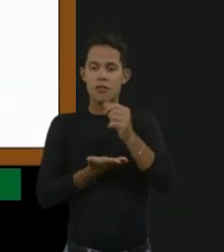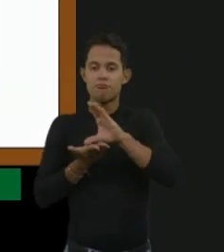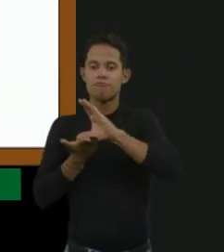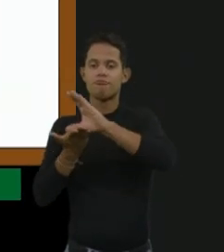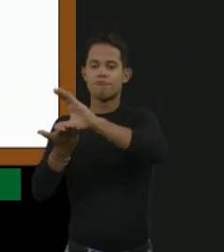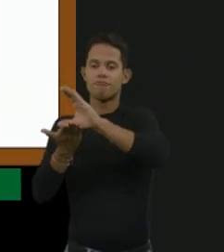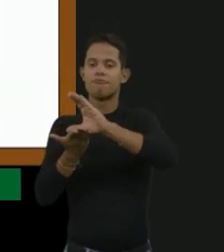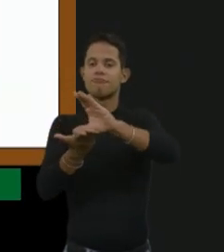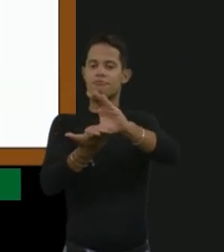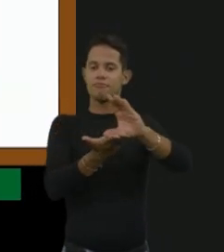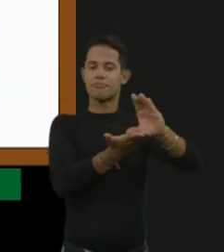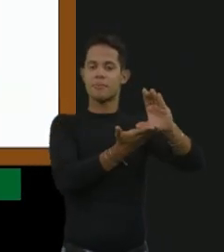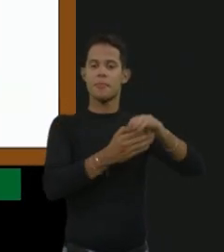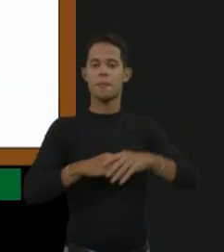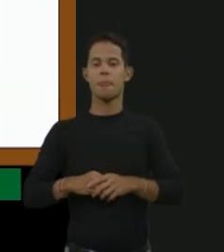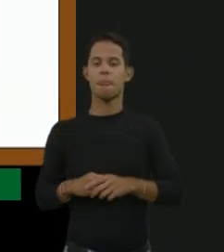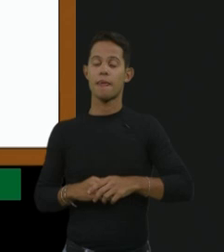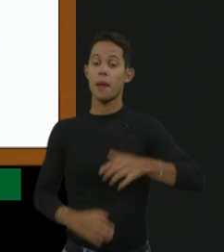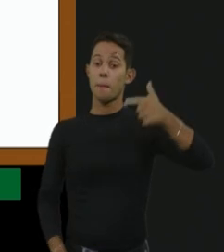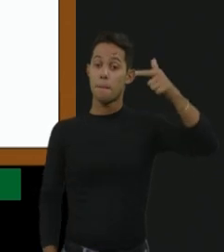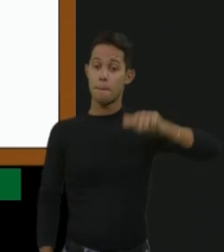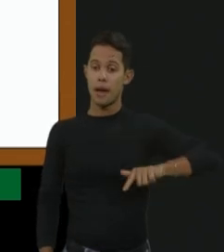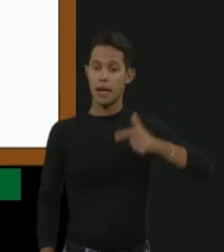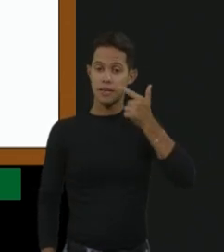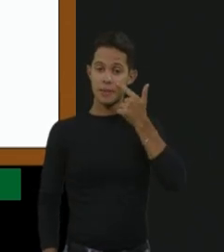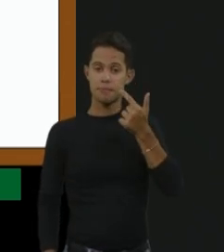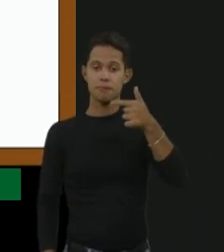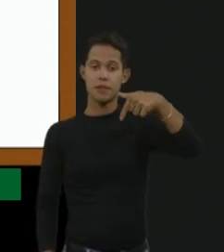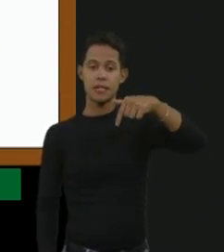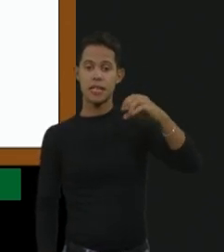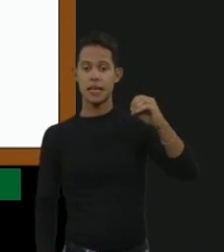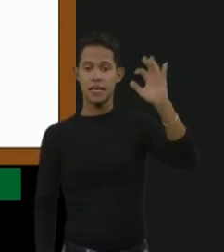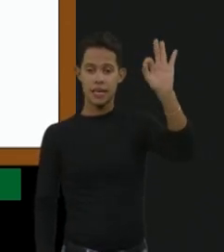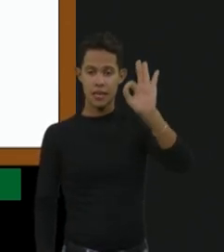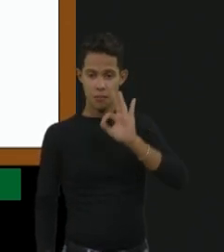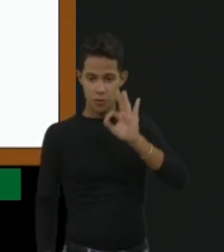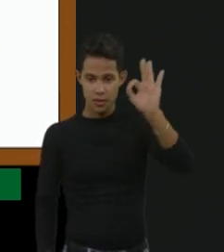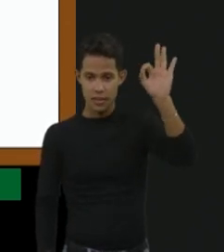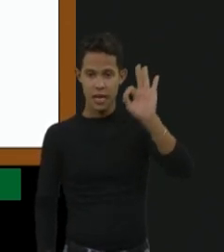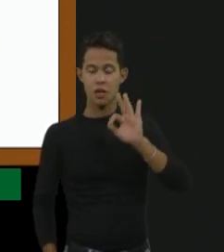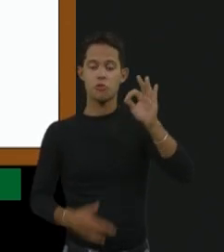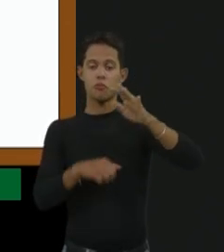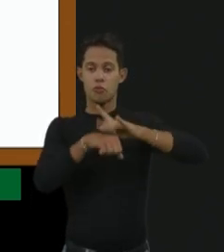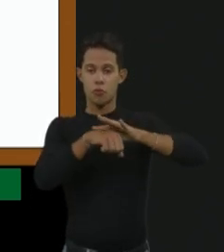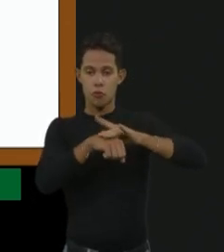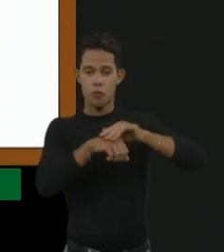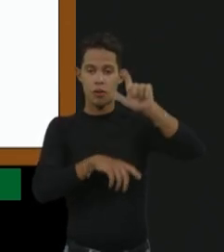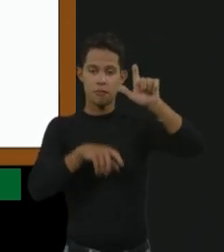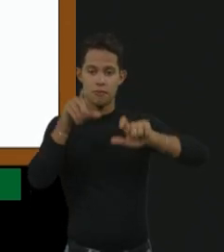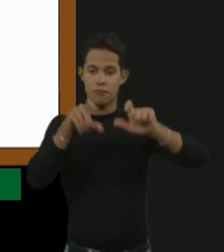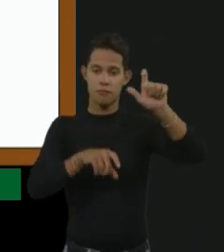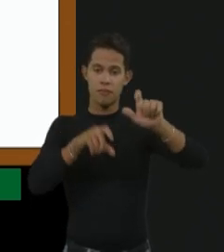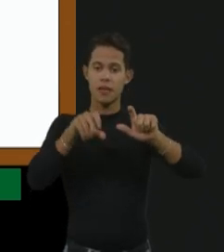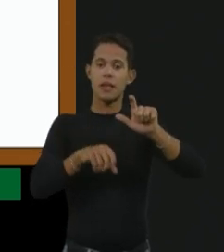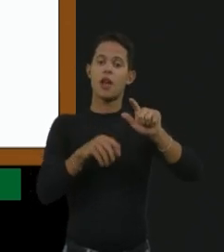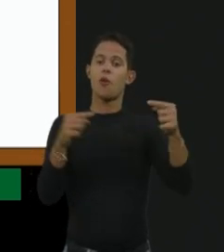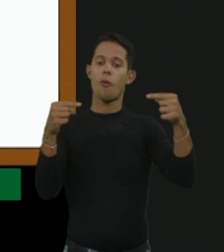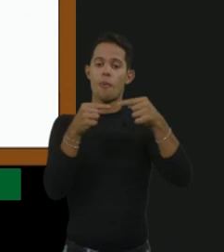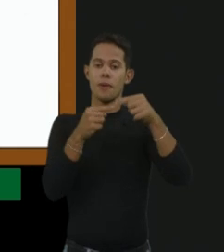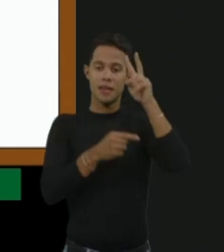Então, falando mais da hemofilia, 70% dos casos têm histórico familiar. Então, quando a paciente,